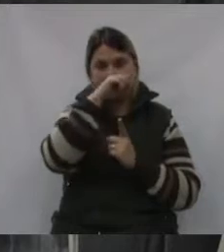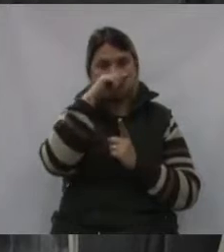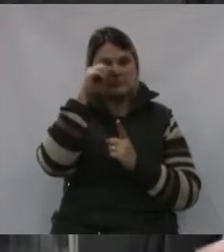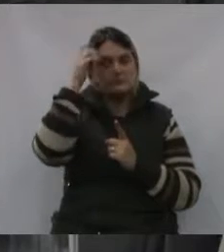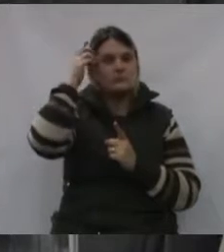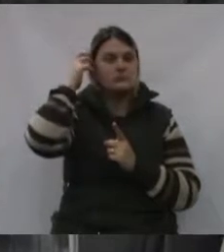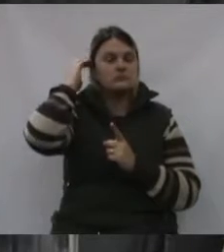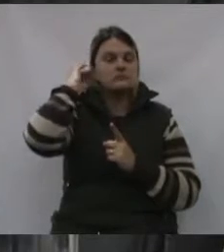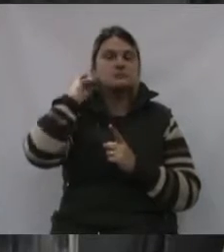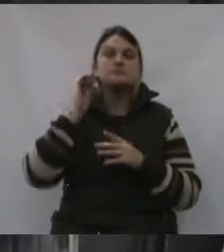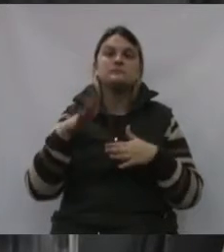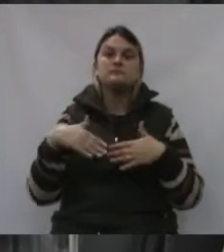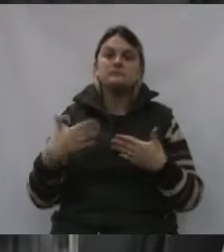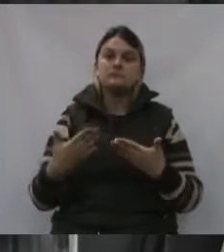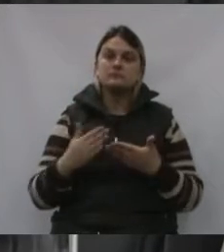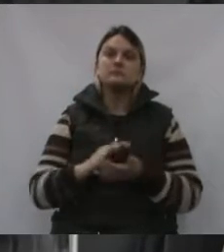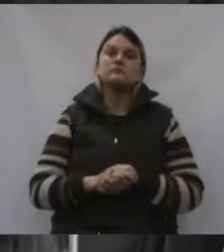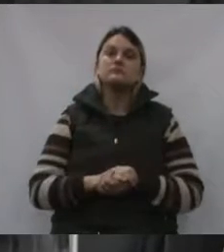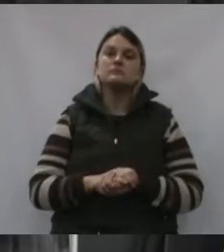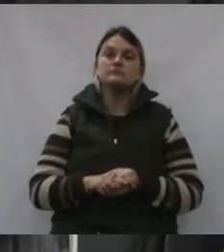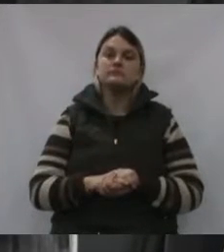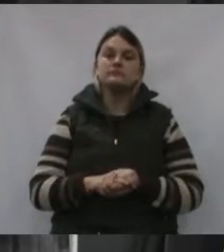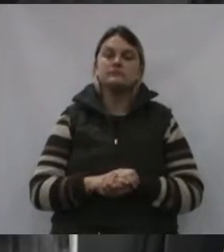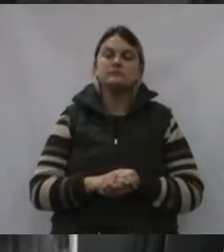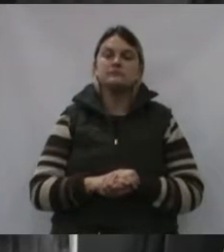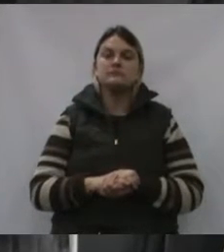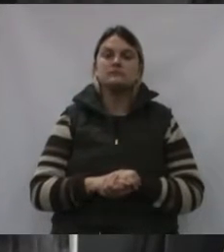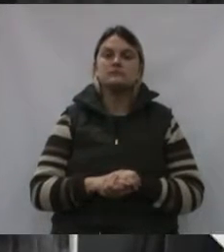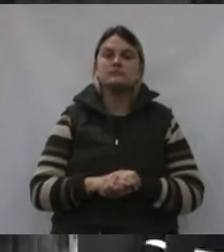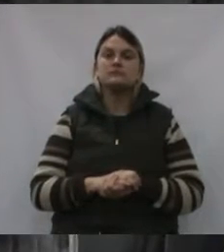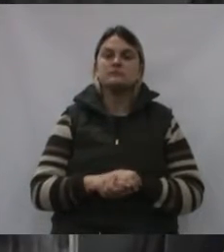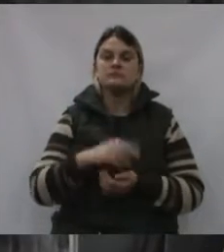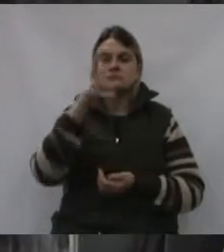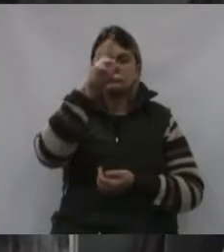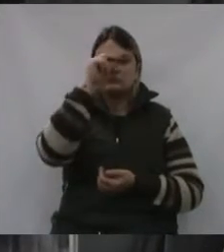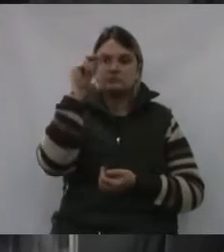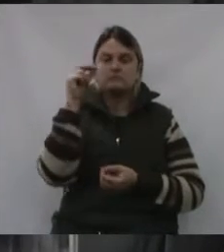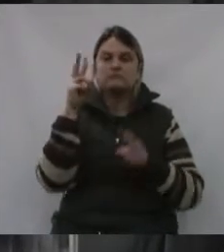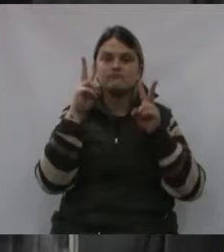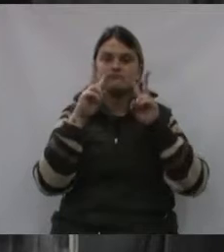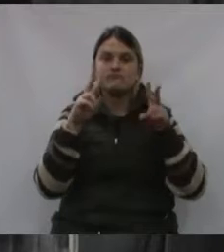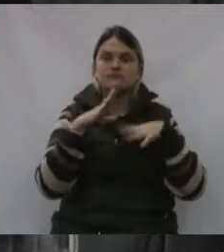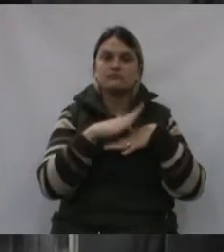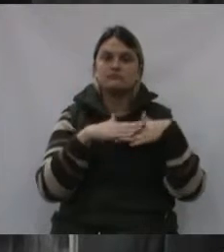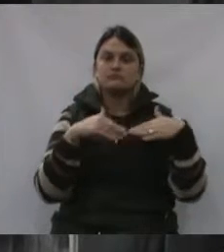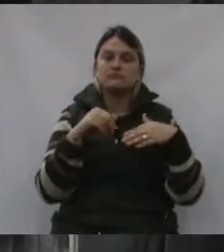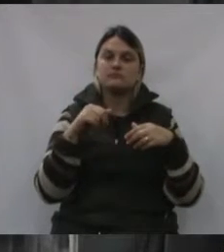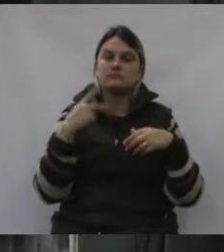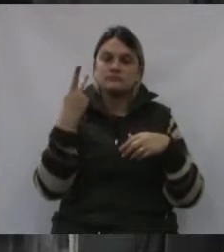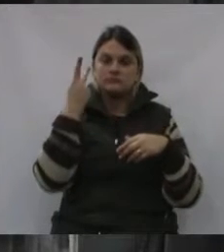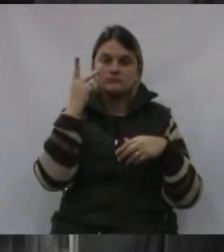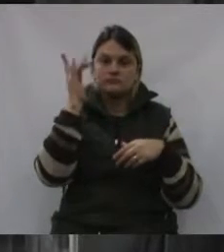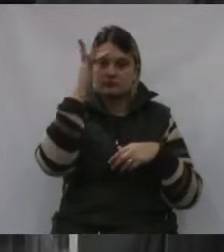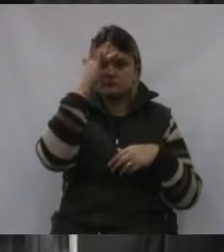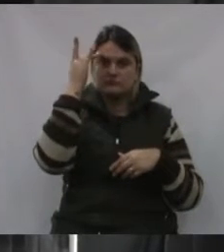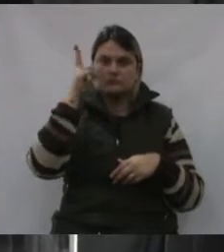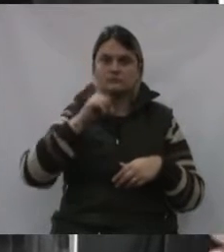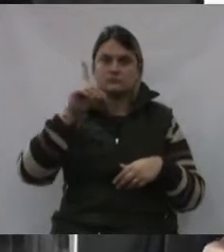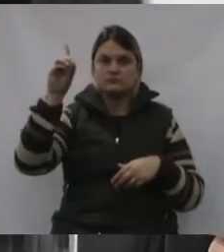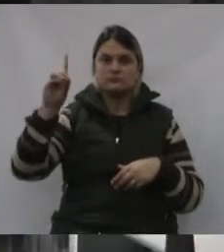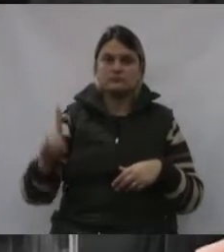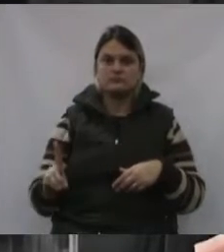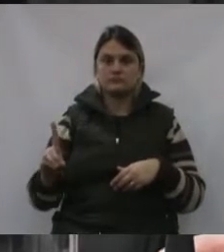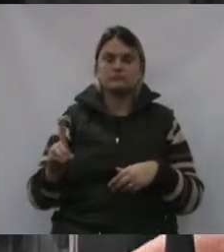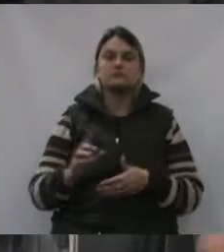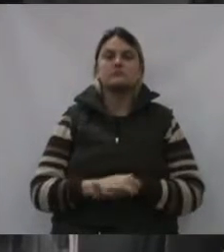Então, que o prefeito olhe com carinho para essas pessoas que necessitam